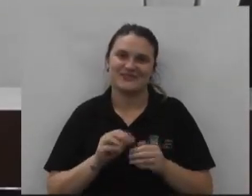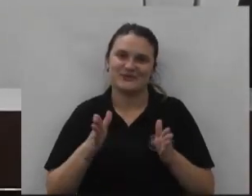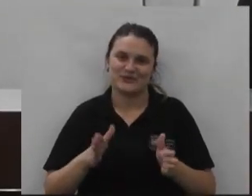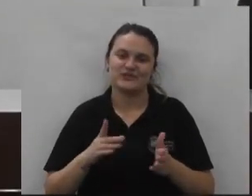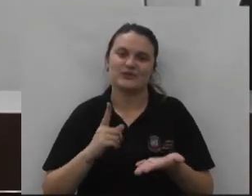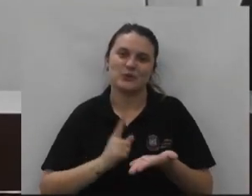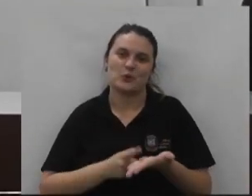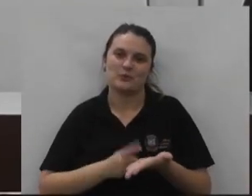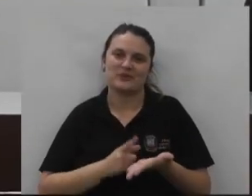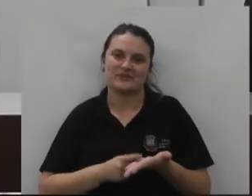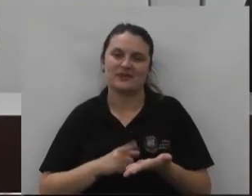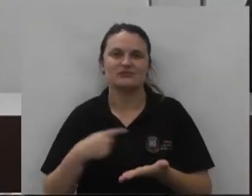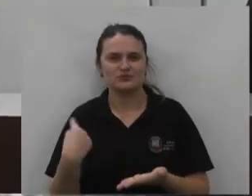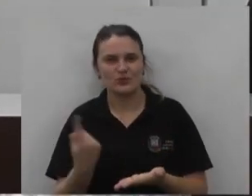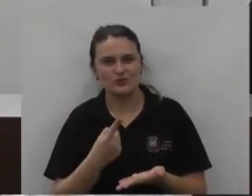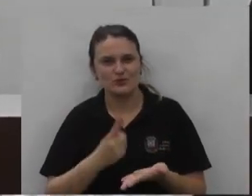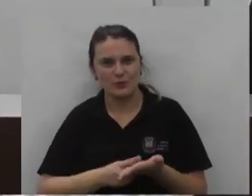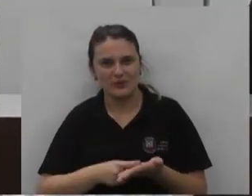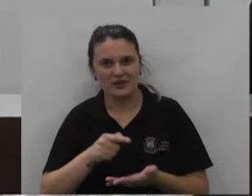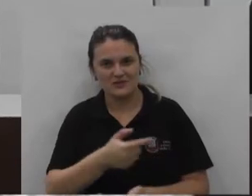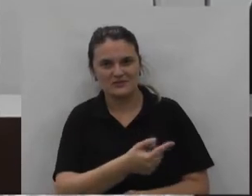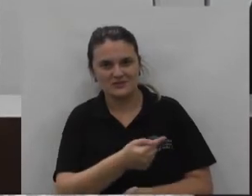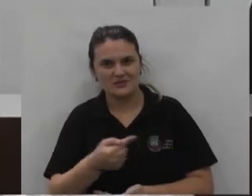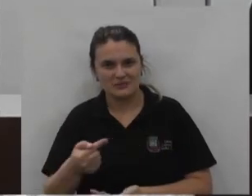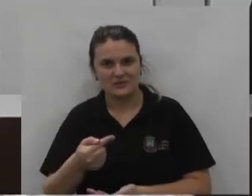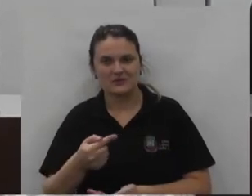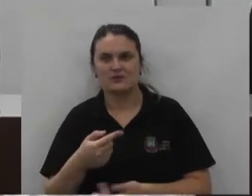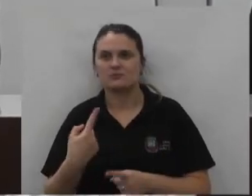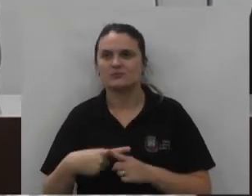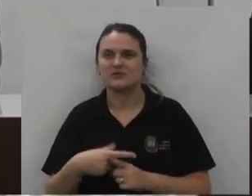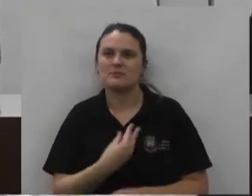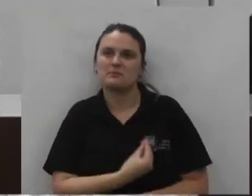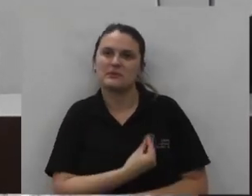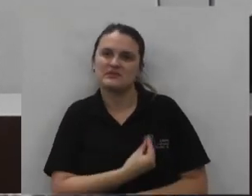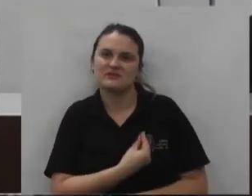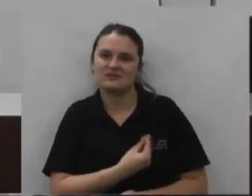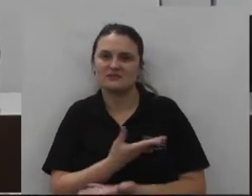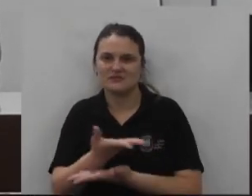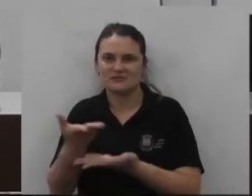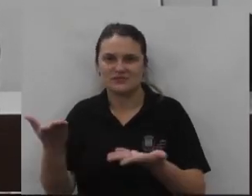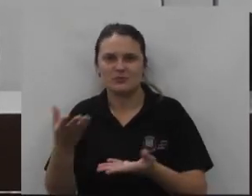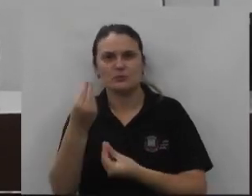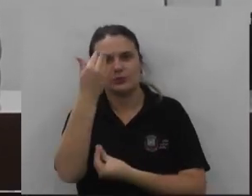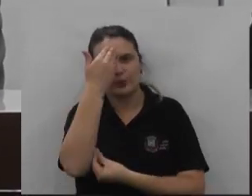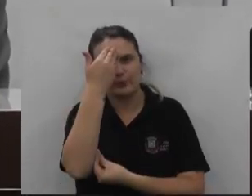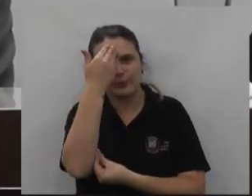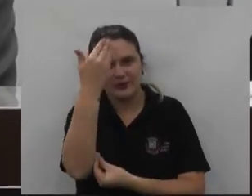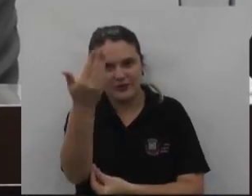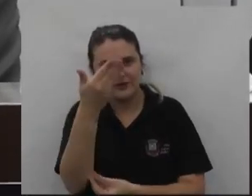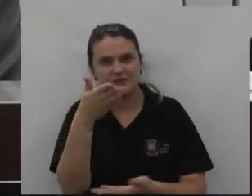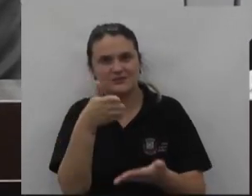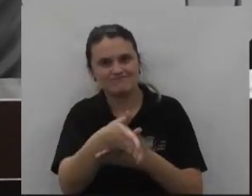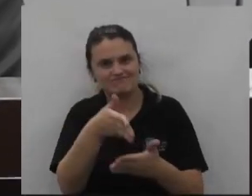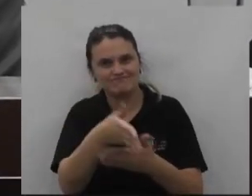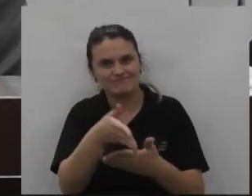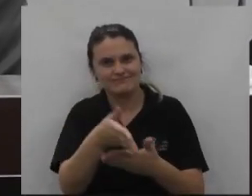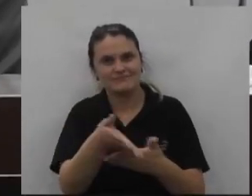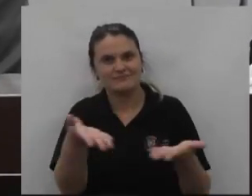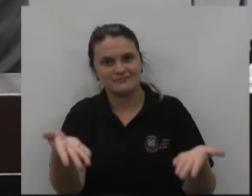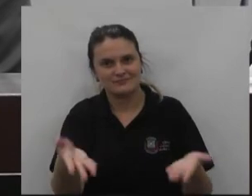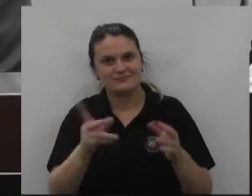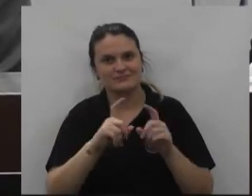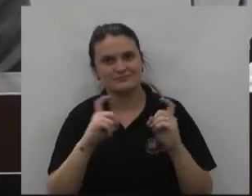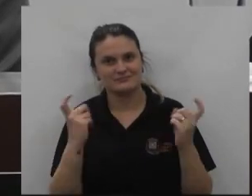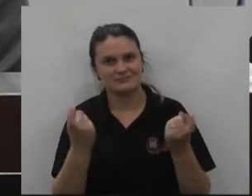então nós vamos marcar para essa semana ainda com a presença de vocês todos muito obrigado pela participação